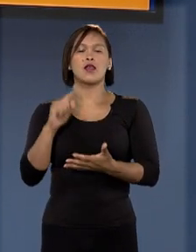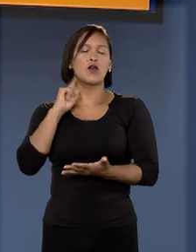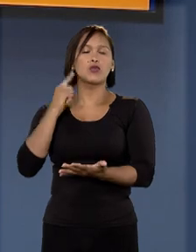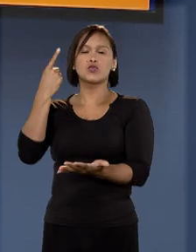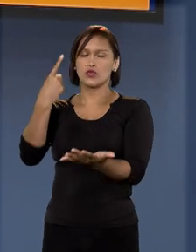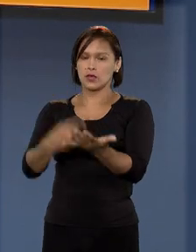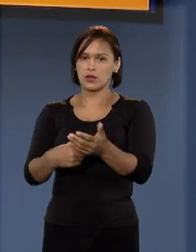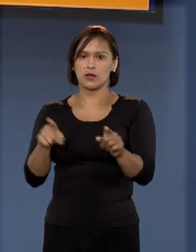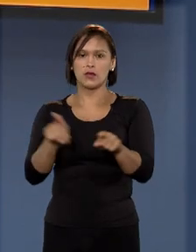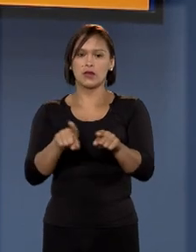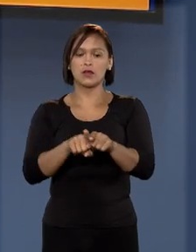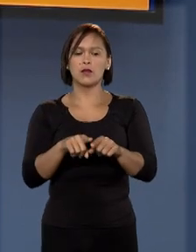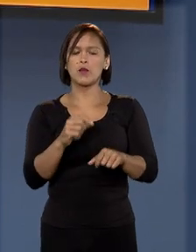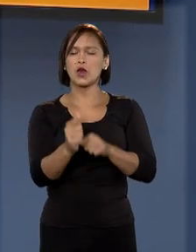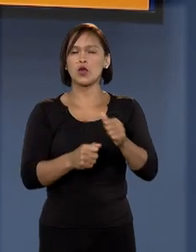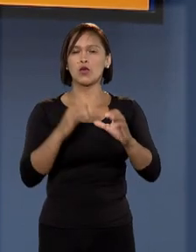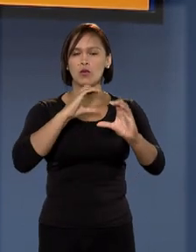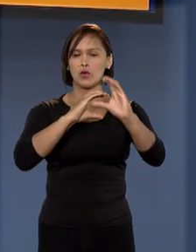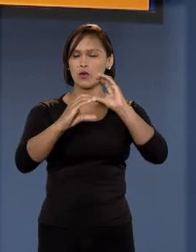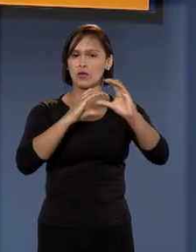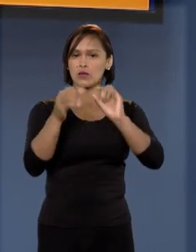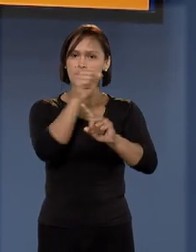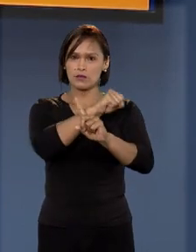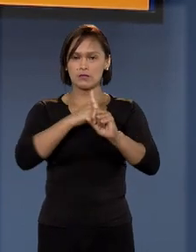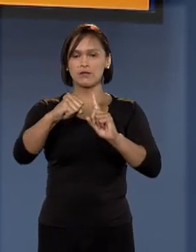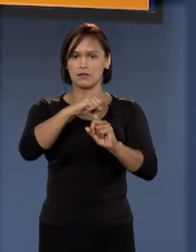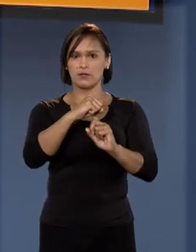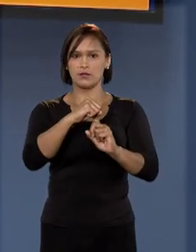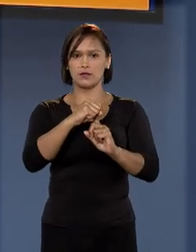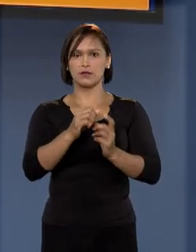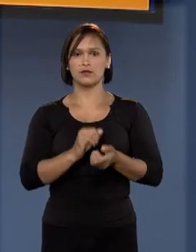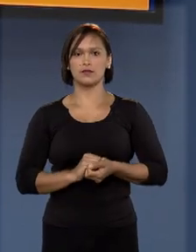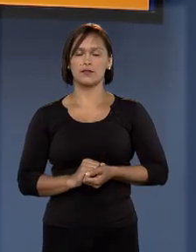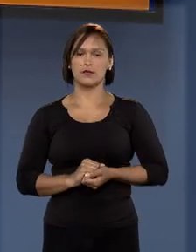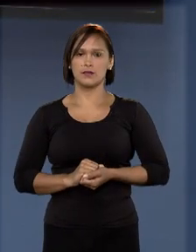julgar, como na maneira que o tribunal se comunica com a sociedade.